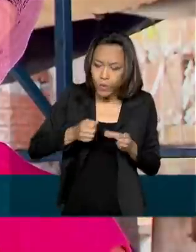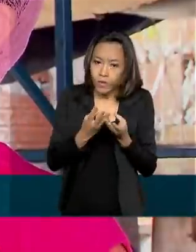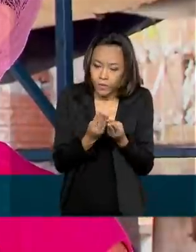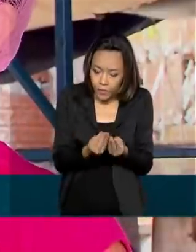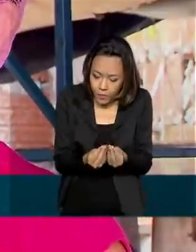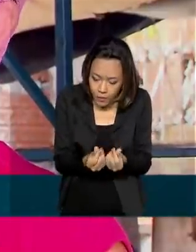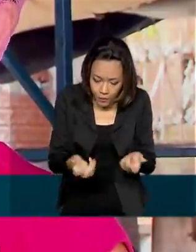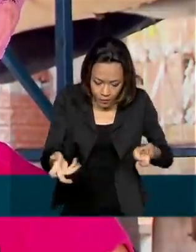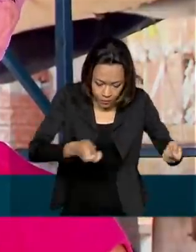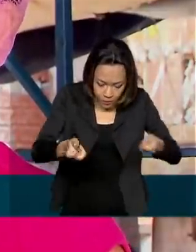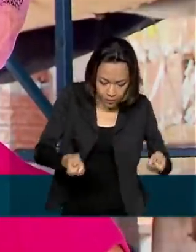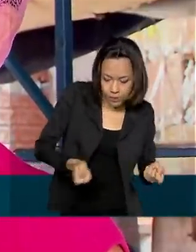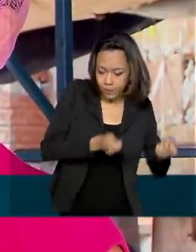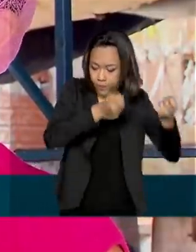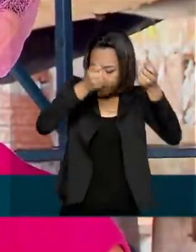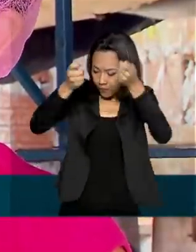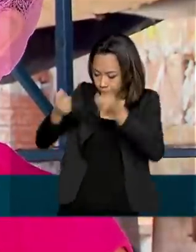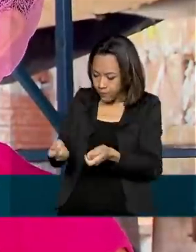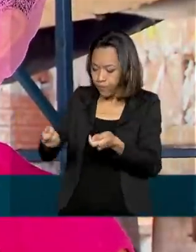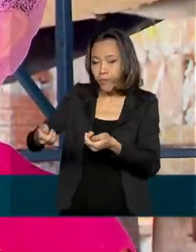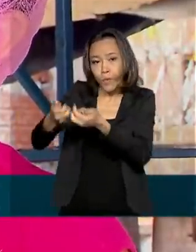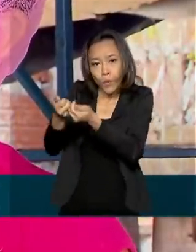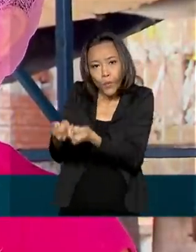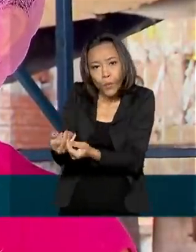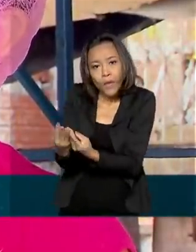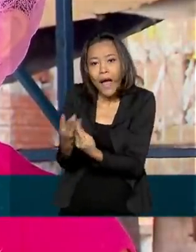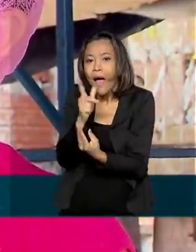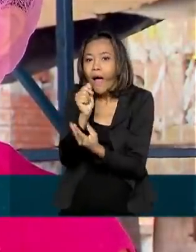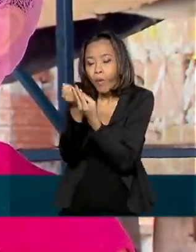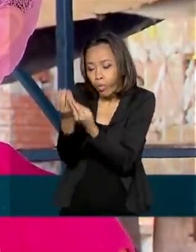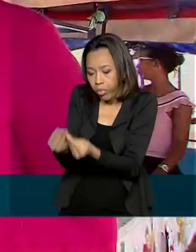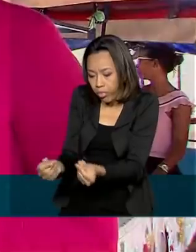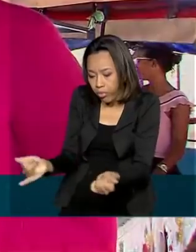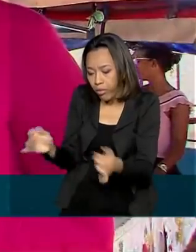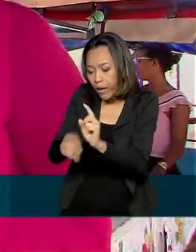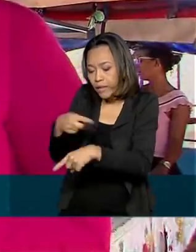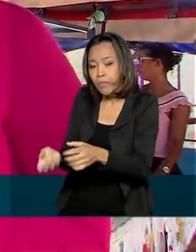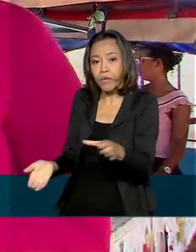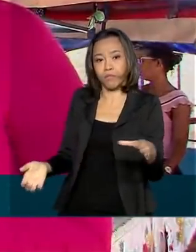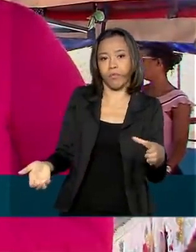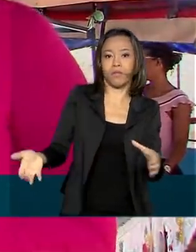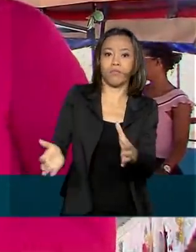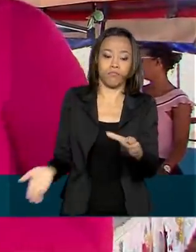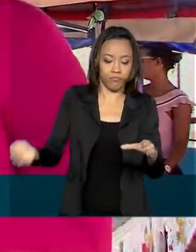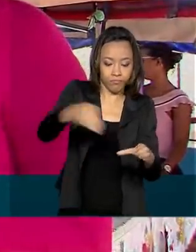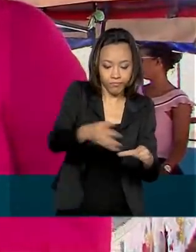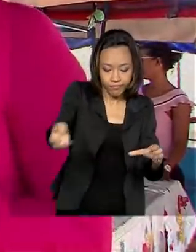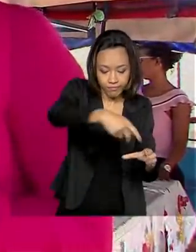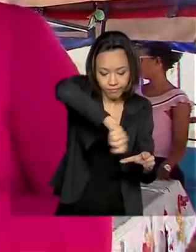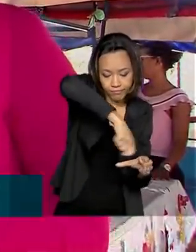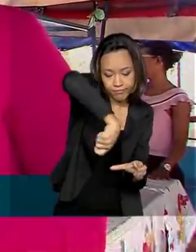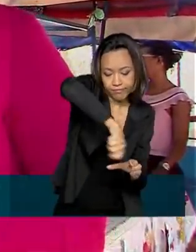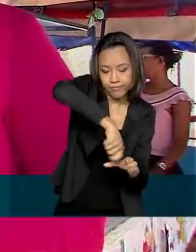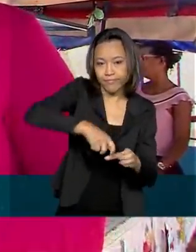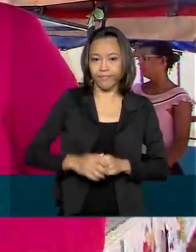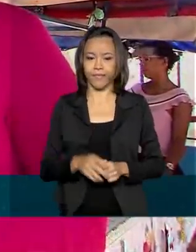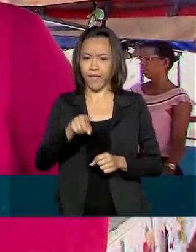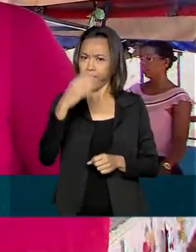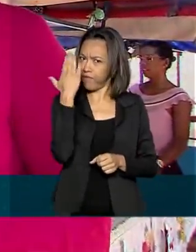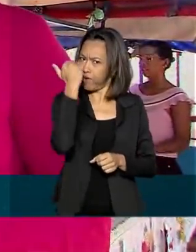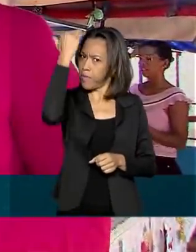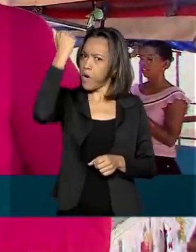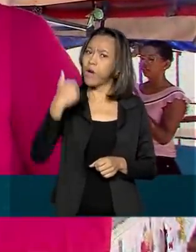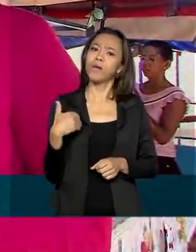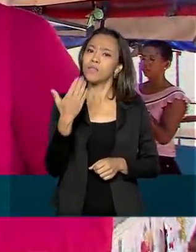e coa, aí vai e tempera e coloca em outra água, aí que coloca para cozinhar. A panelada da dona da Guia é tão famosa